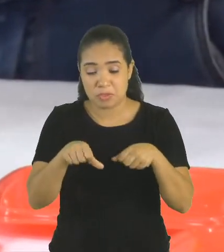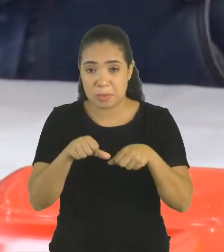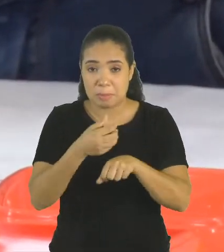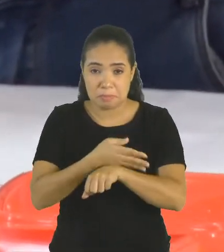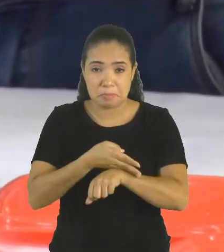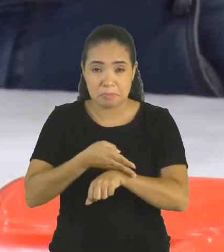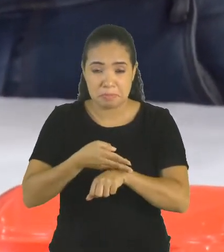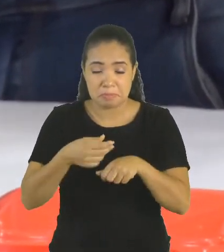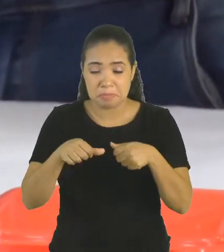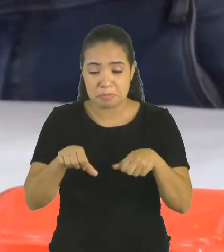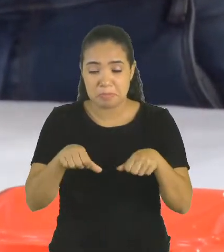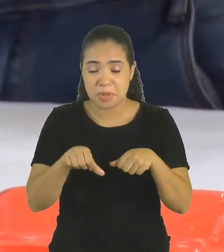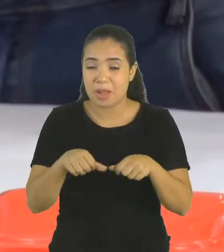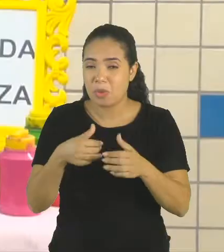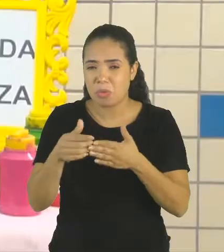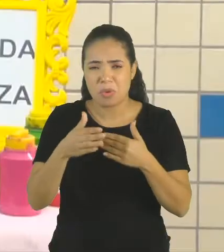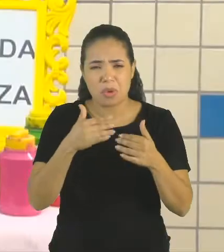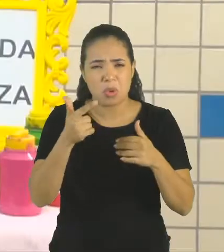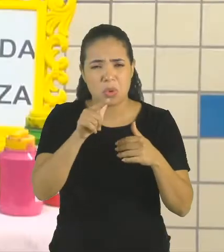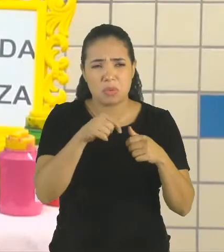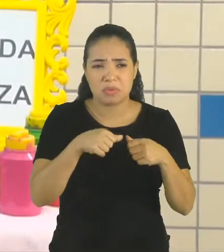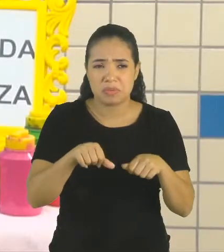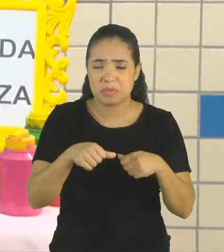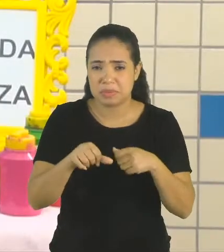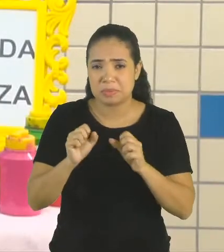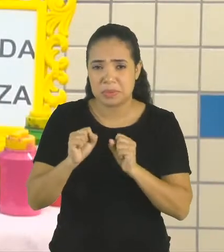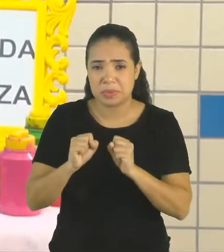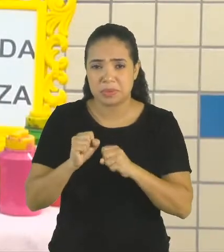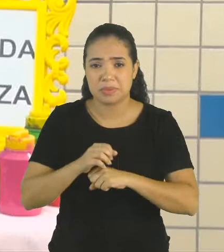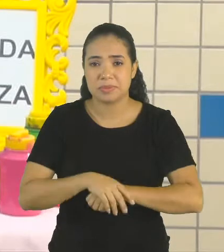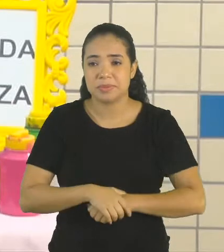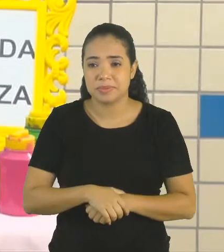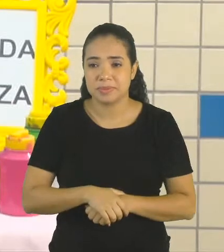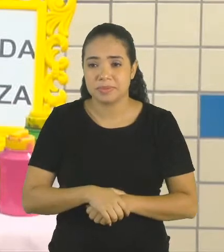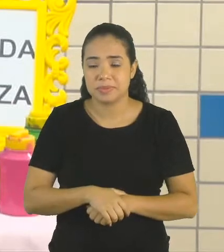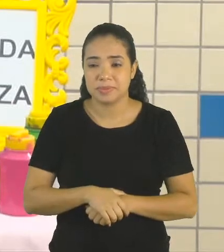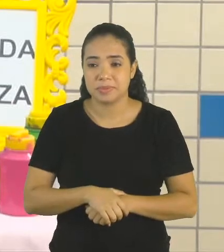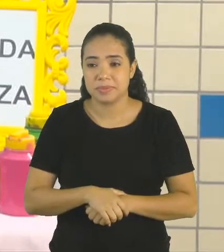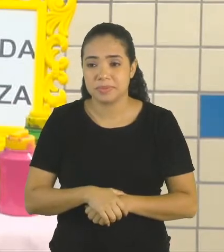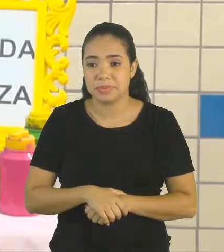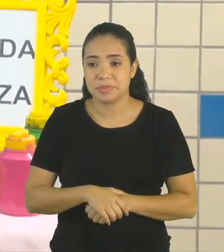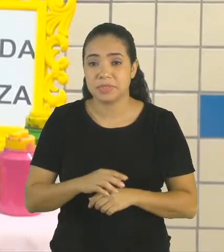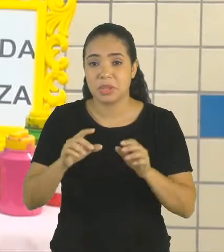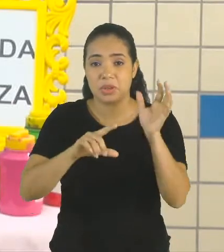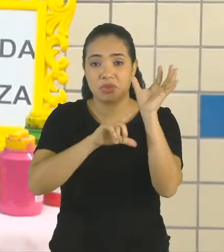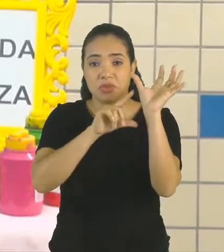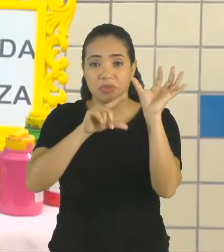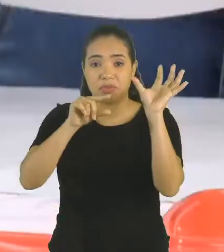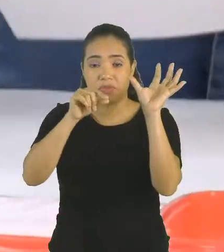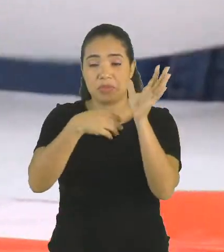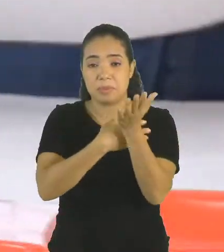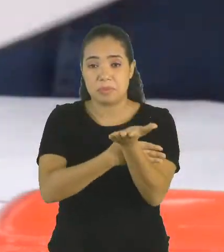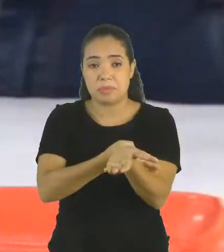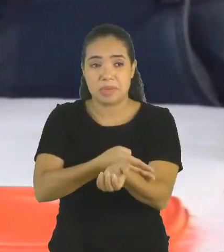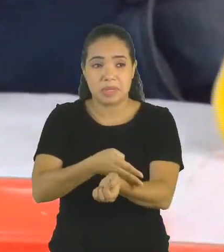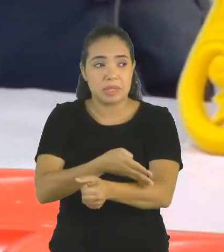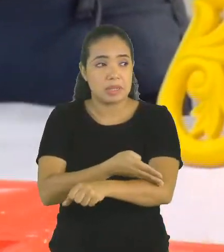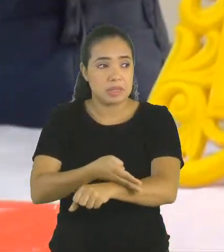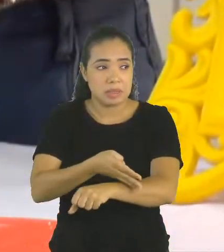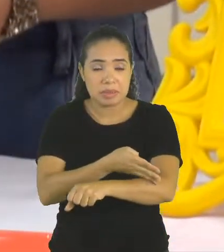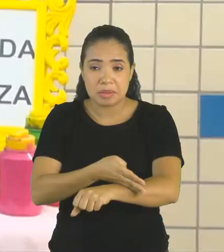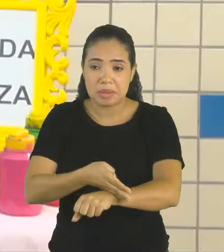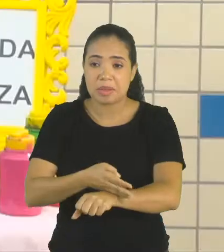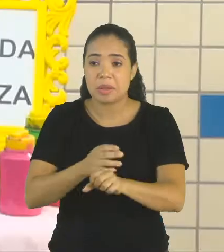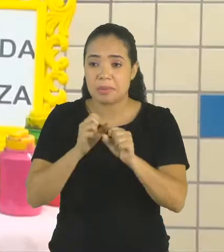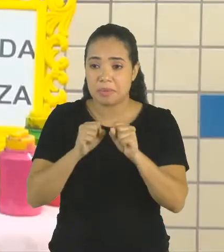ou qualquer outra fita adesiva que você tenha na sua casa. Folha branca, pode ser